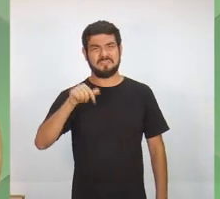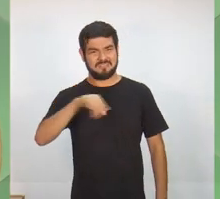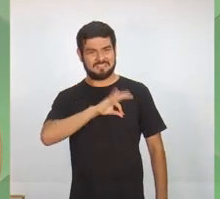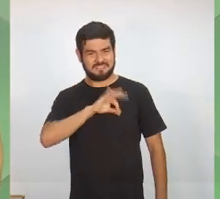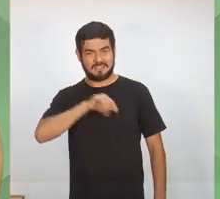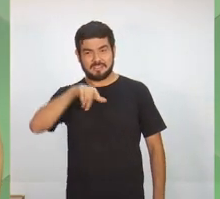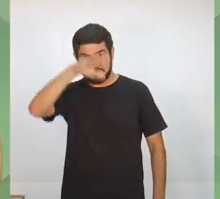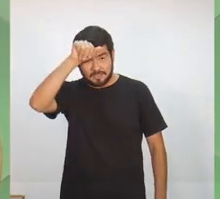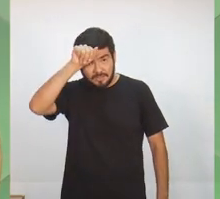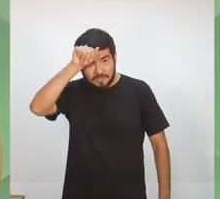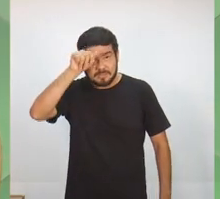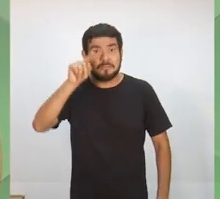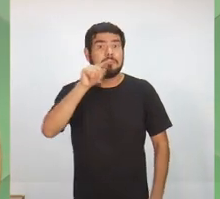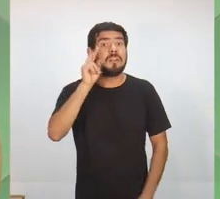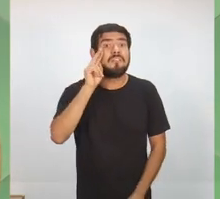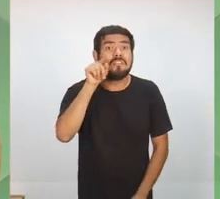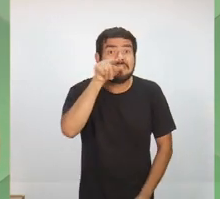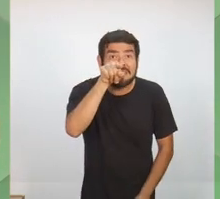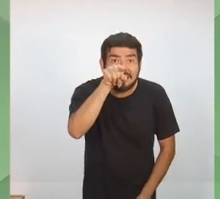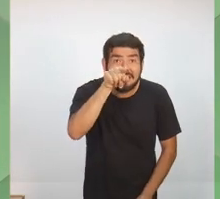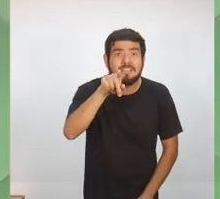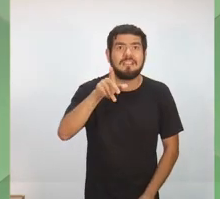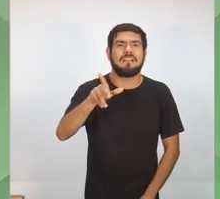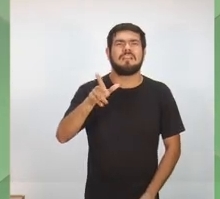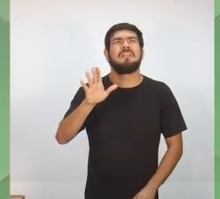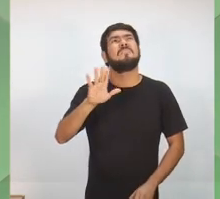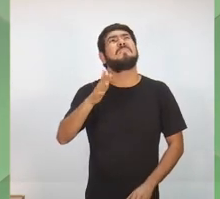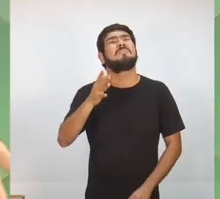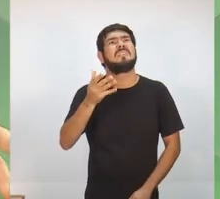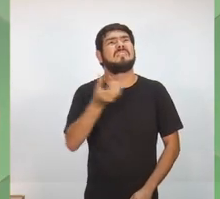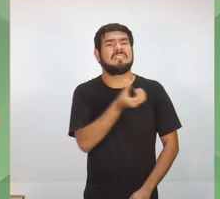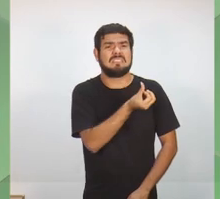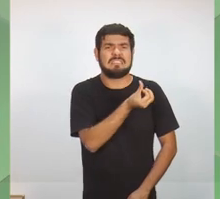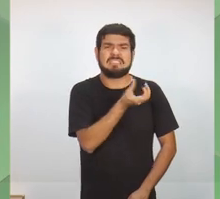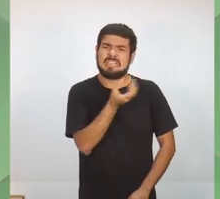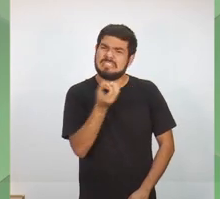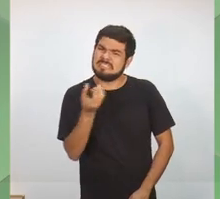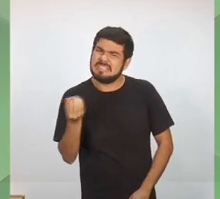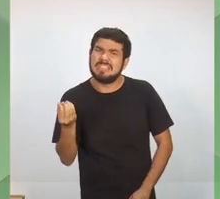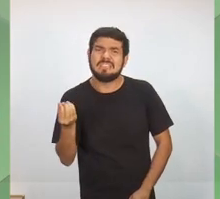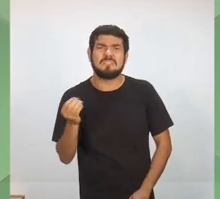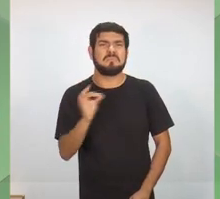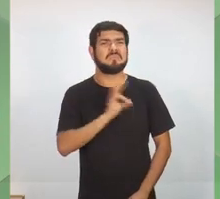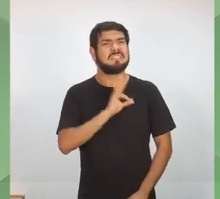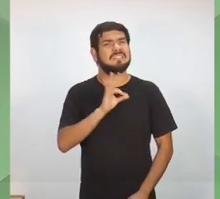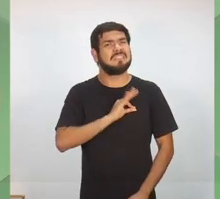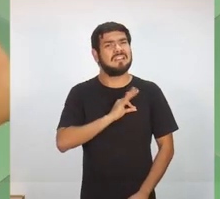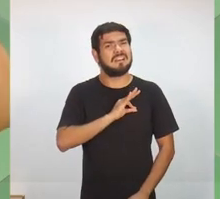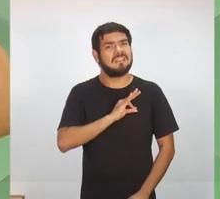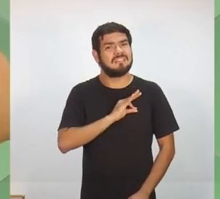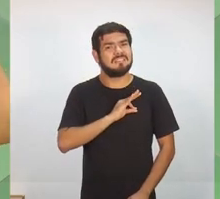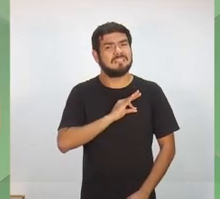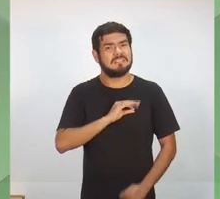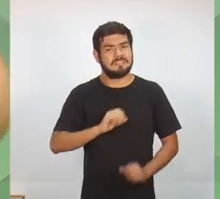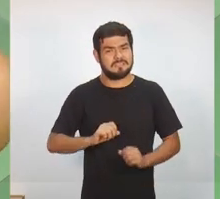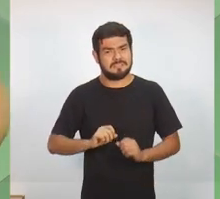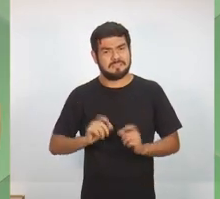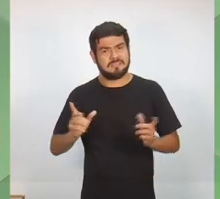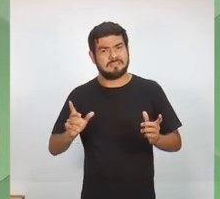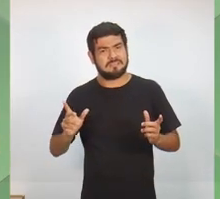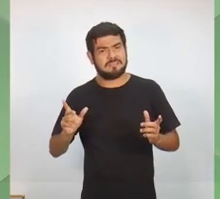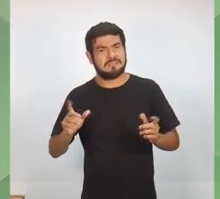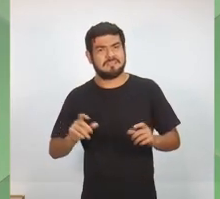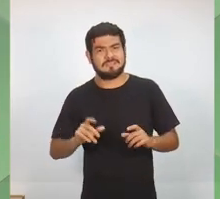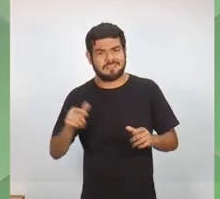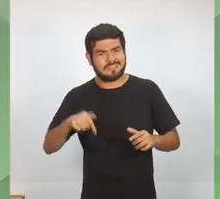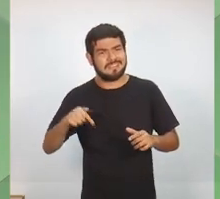que você que está assistindo esse programa, aproximadamente 600 a 650 policiais patrulham a cidade